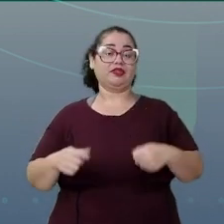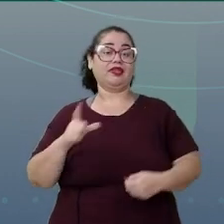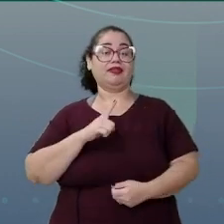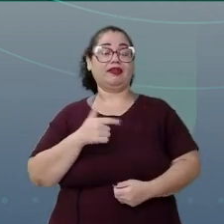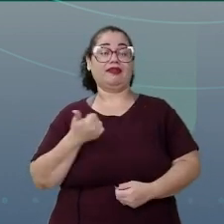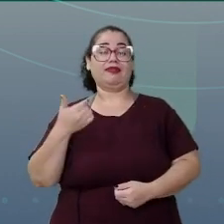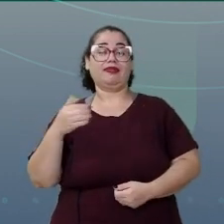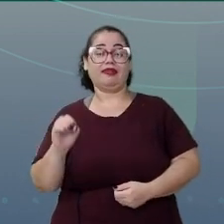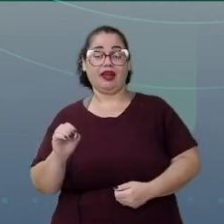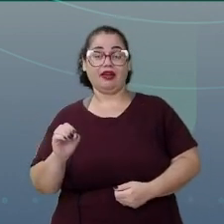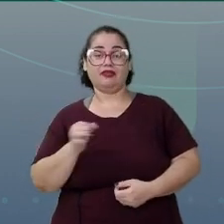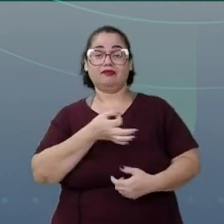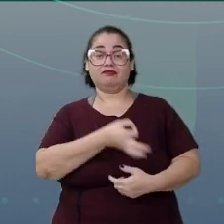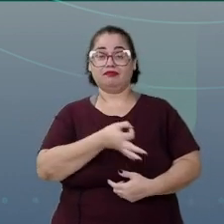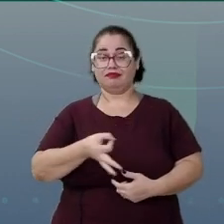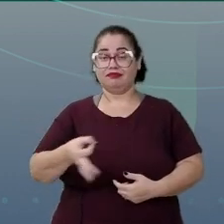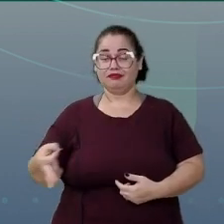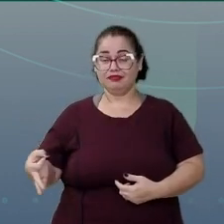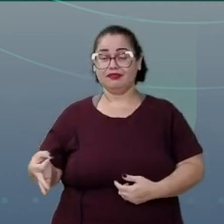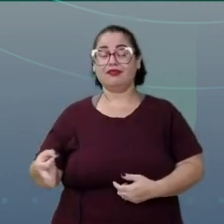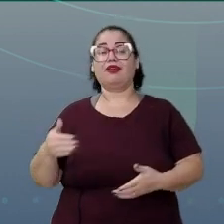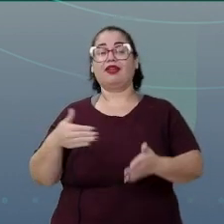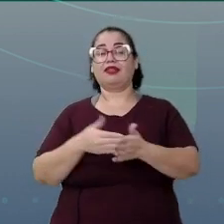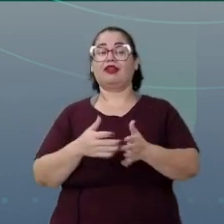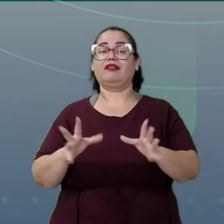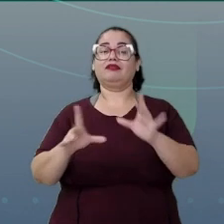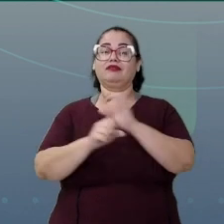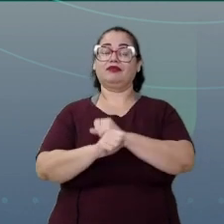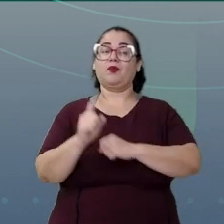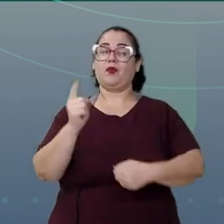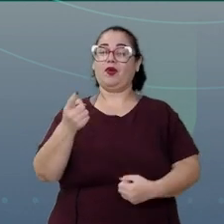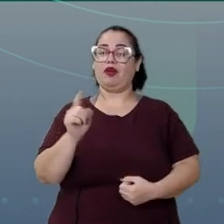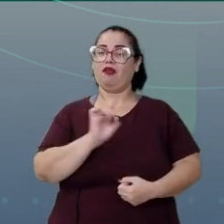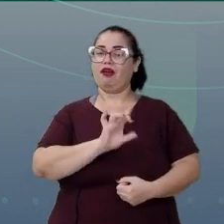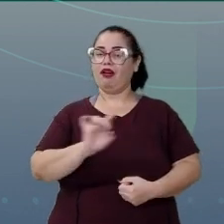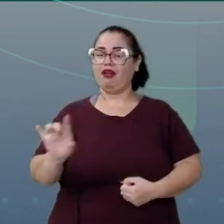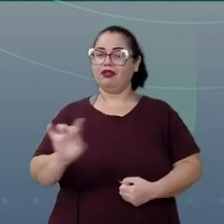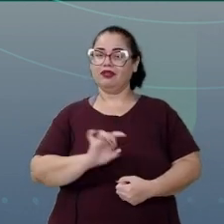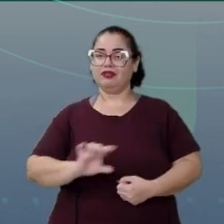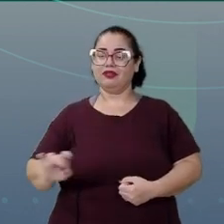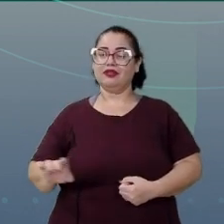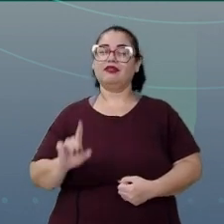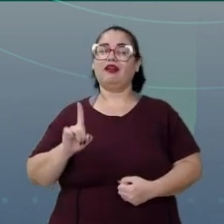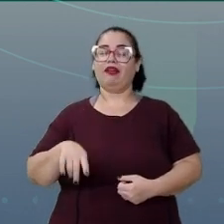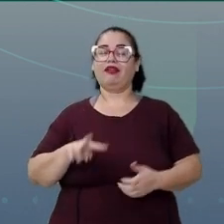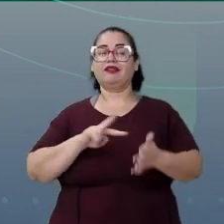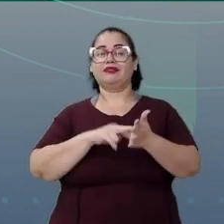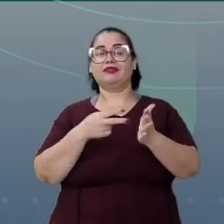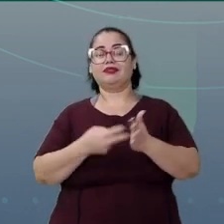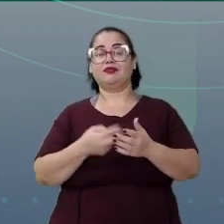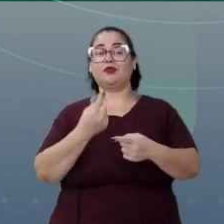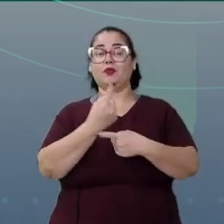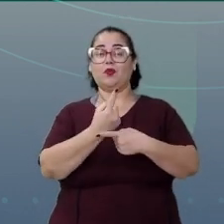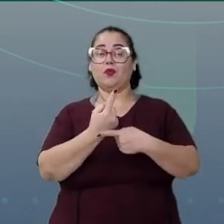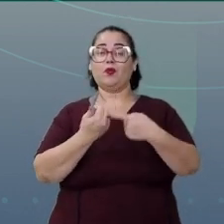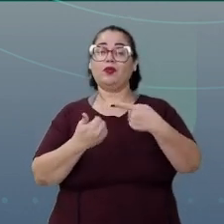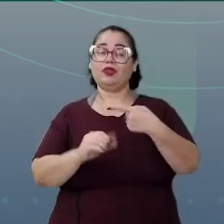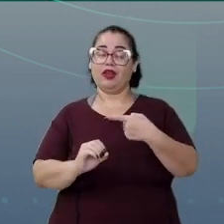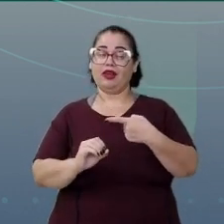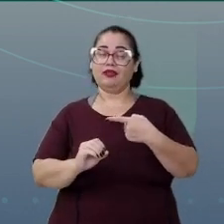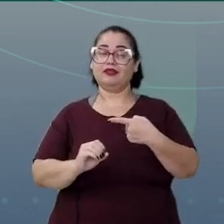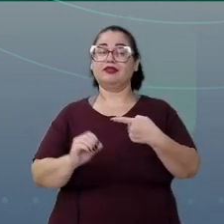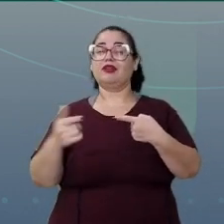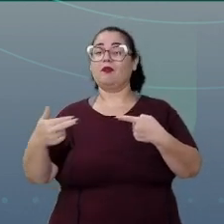ter dez moedas para ter um real. Cada moeda dez representa um décimo